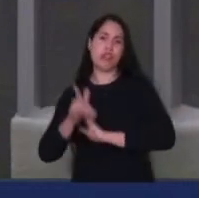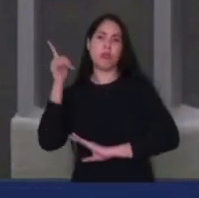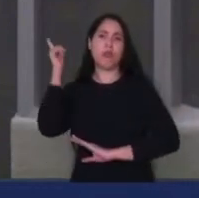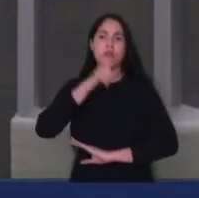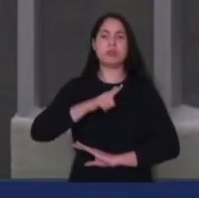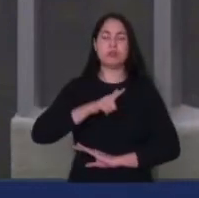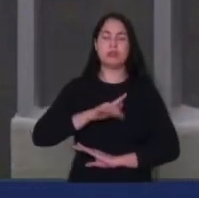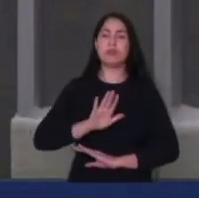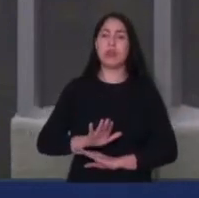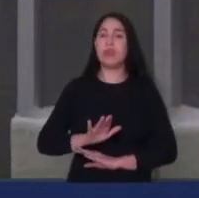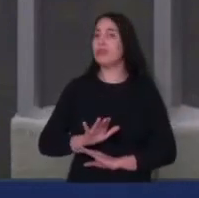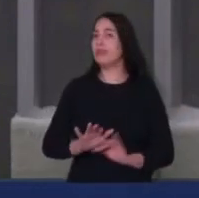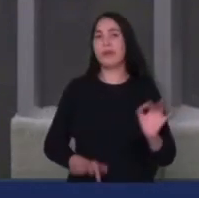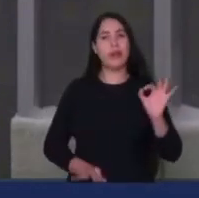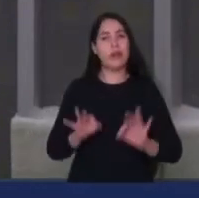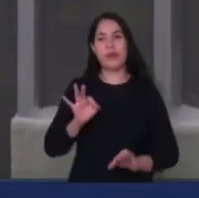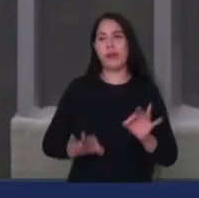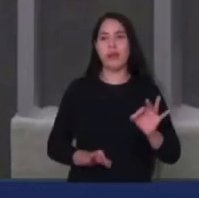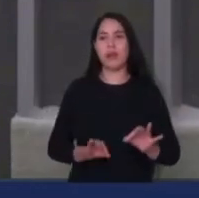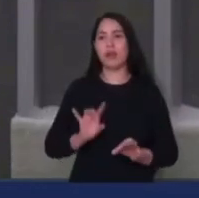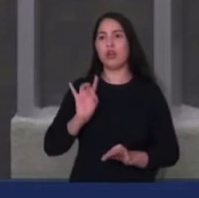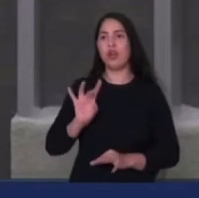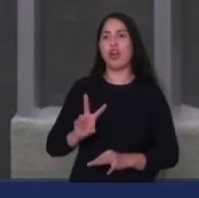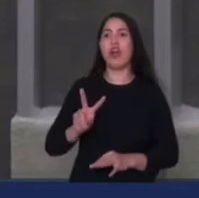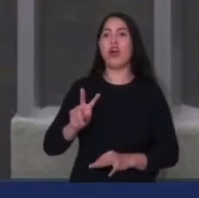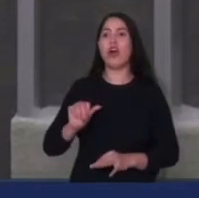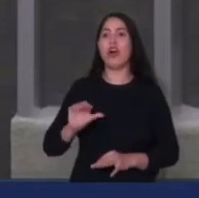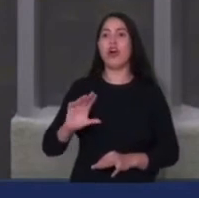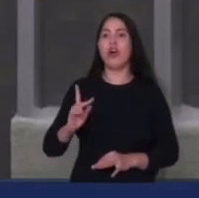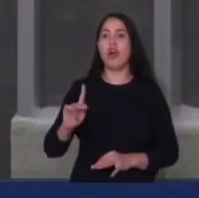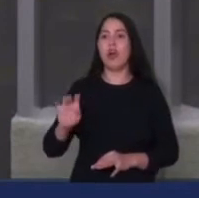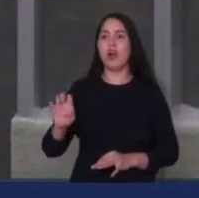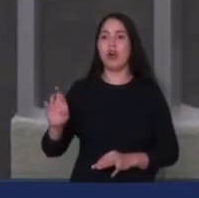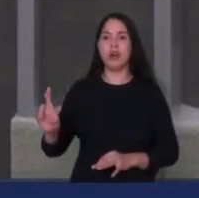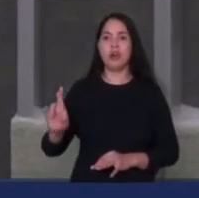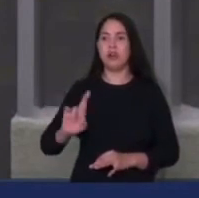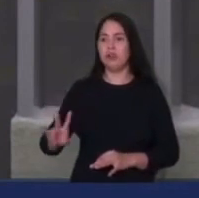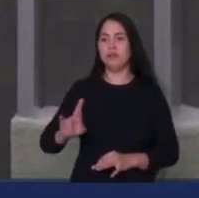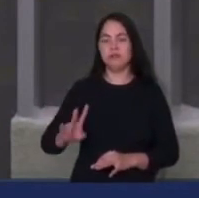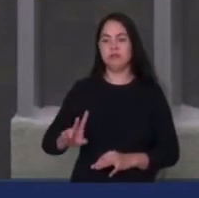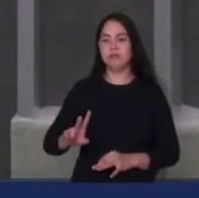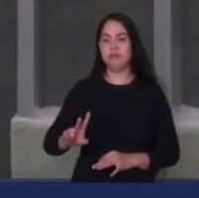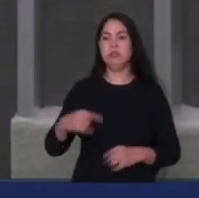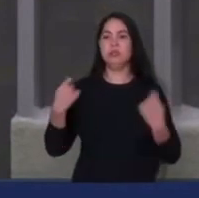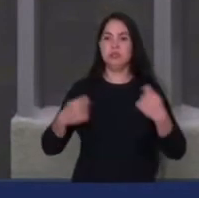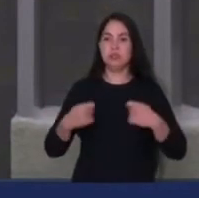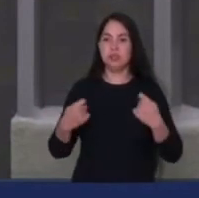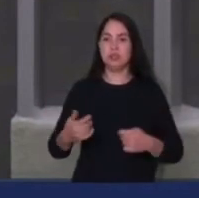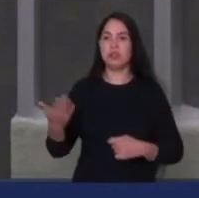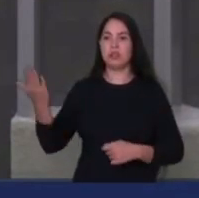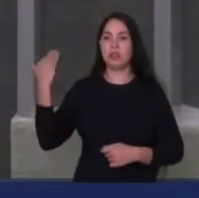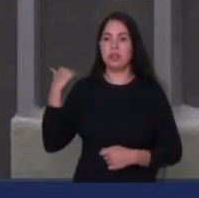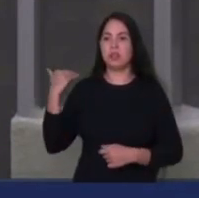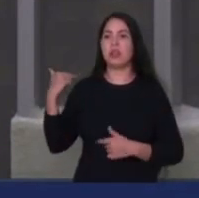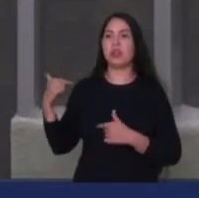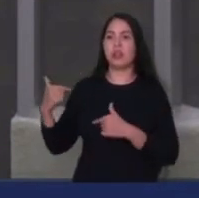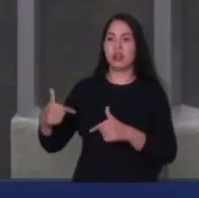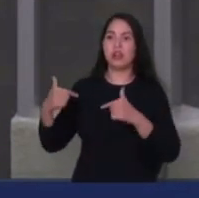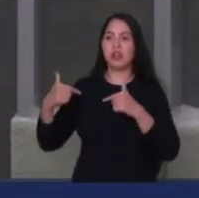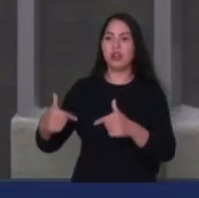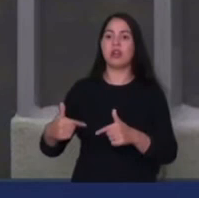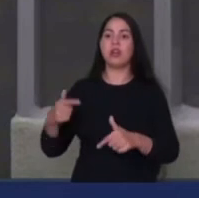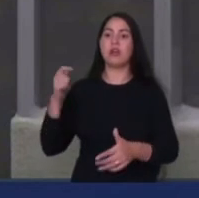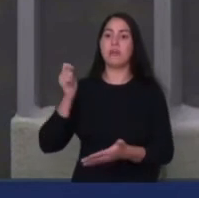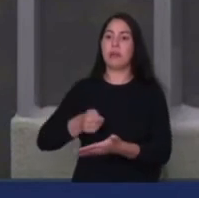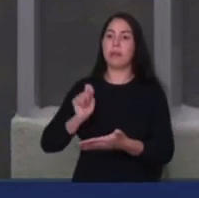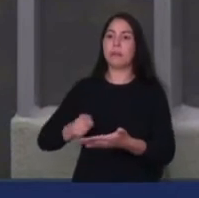justo que apenas recebam voucher. O consumidor tem que receber a restituição do valor que foi pago indevidamente, precisa receber a indenização